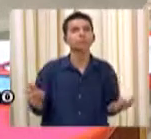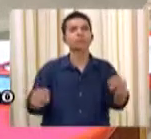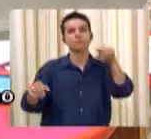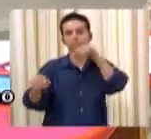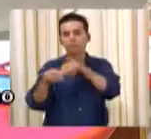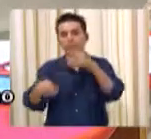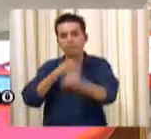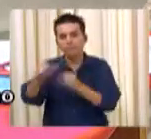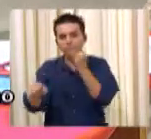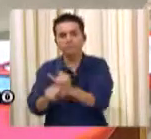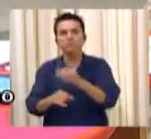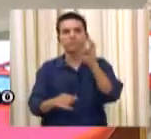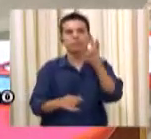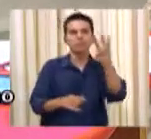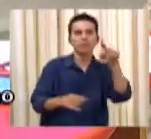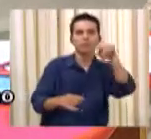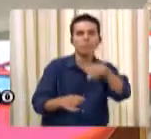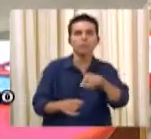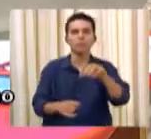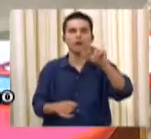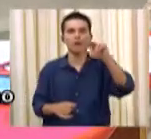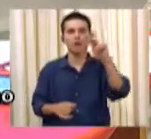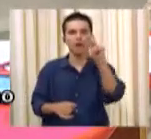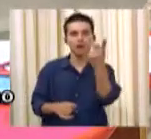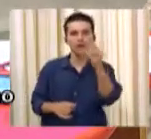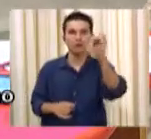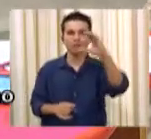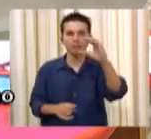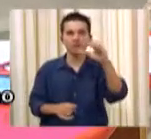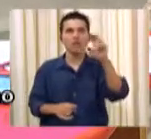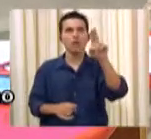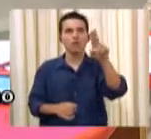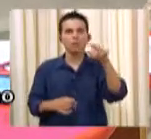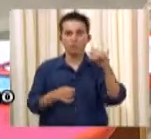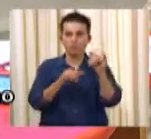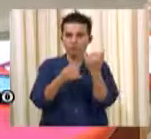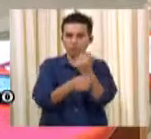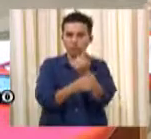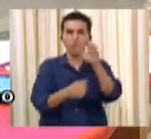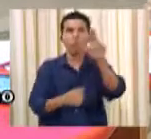.hc.ufmg.br.